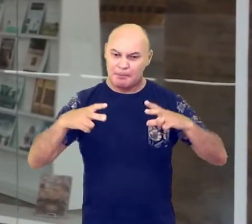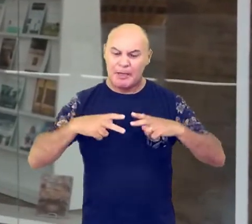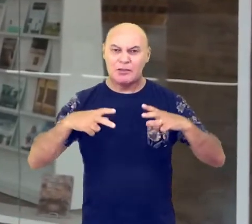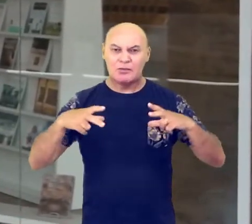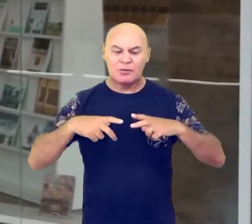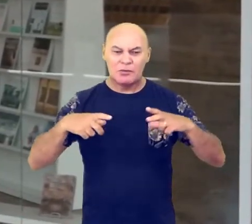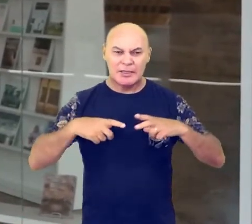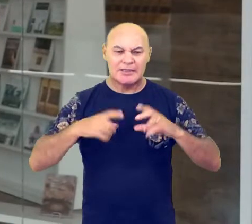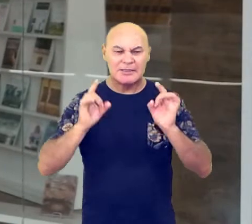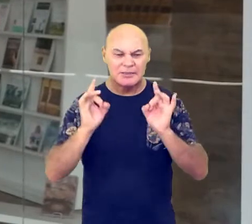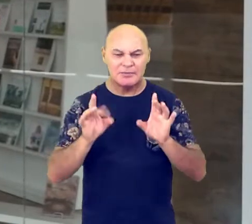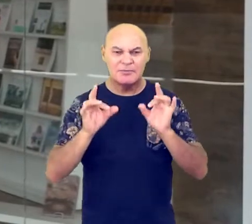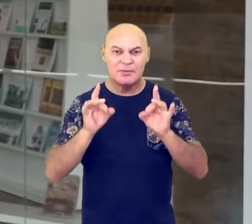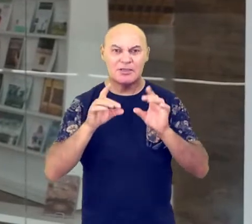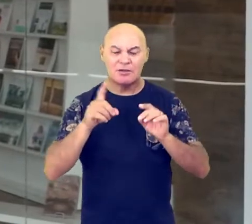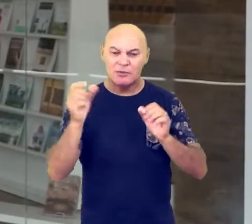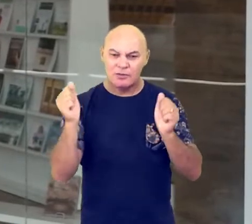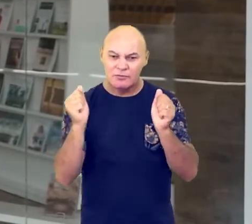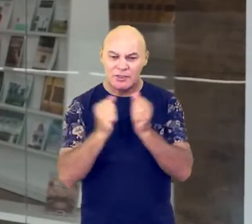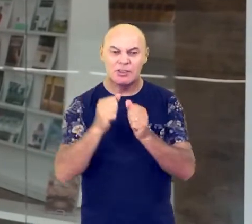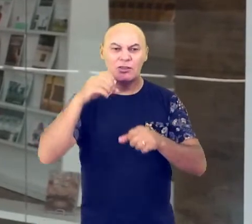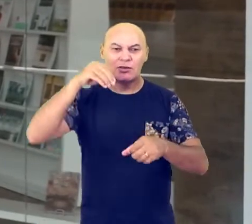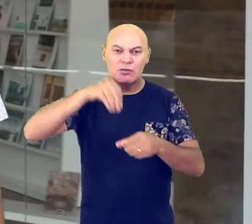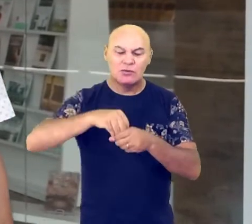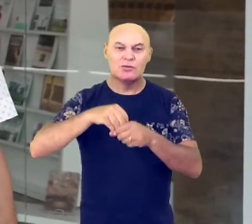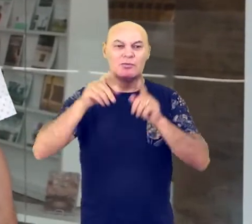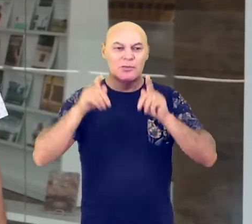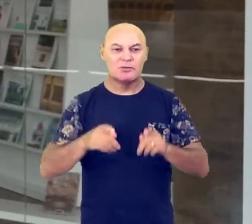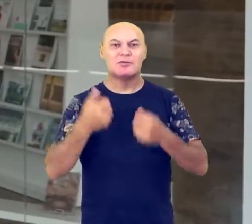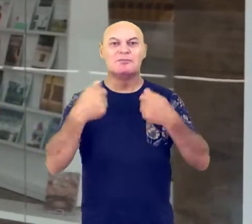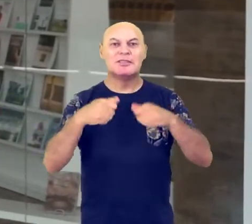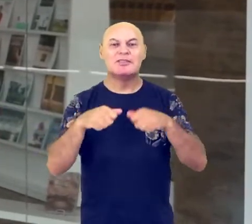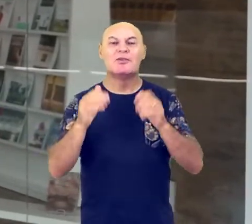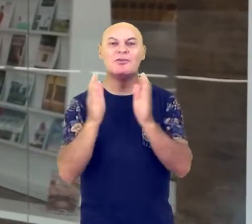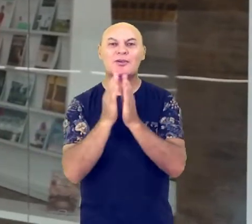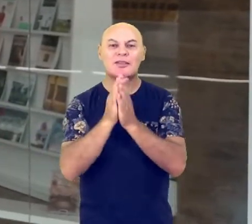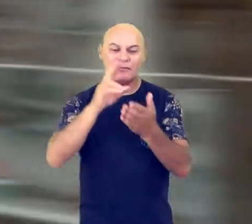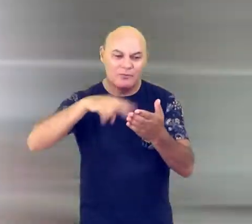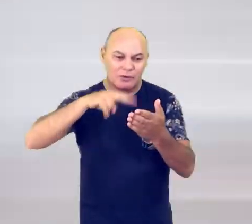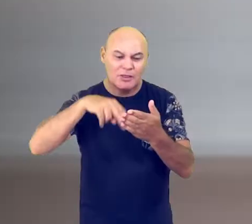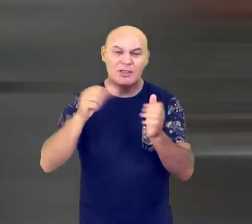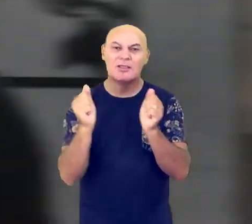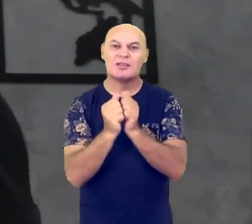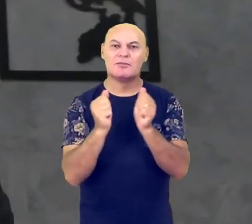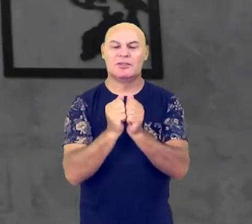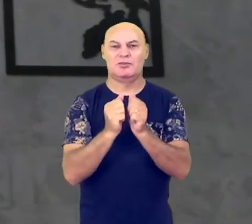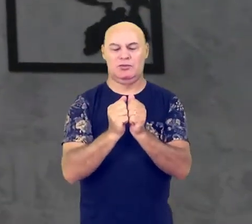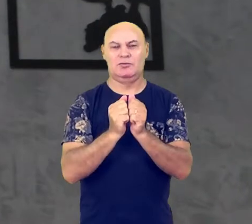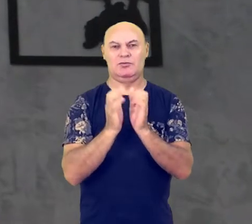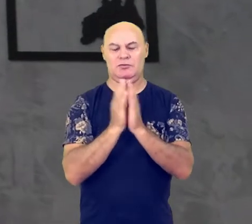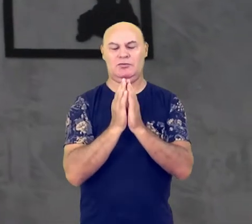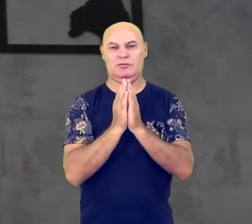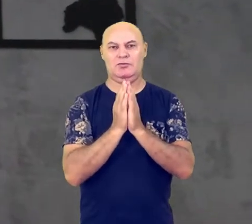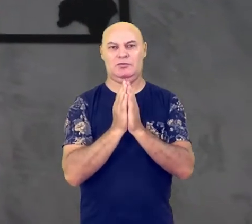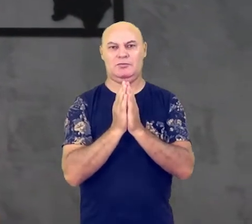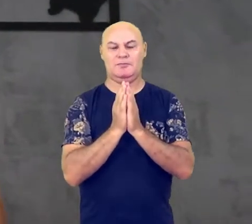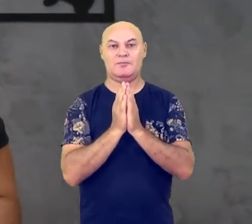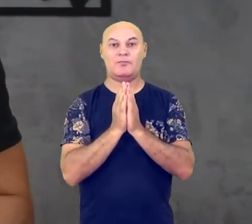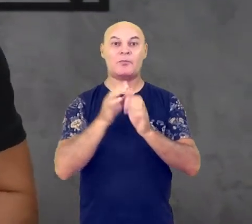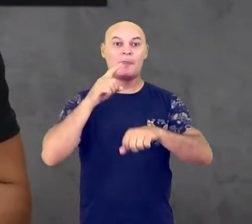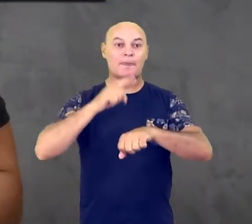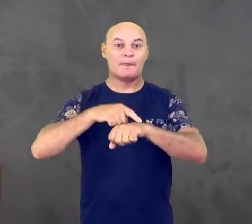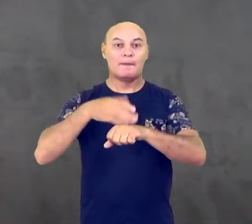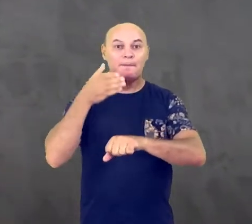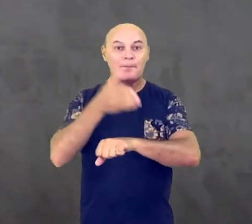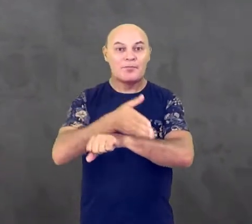receberá a sua oração. Traga também o seu pedido de oração para nós estarmos orando junto. Ao participar do Drive-Thru